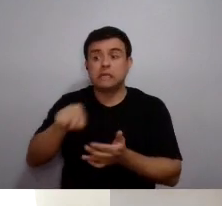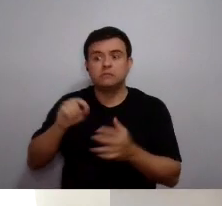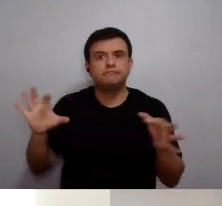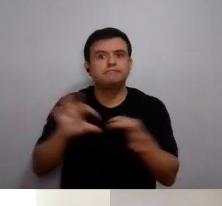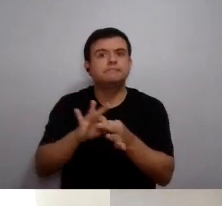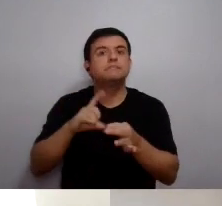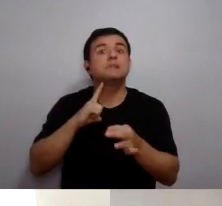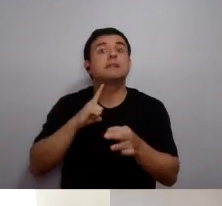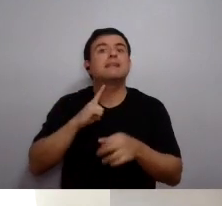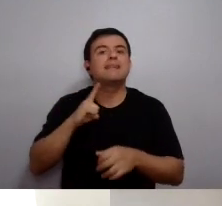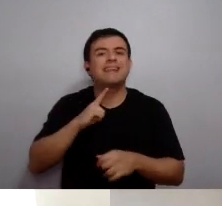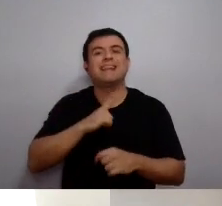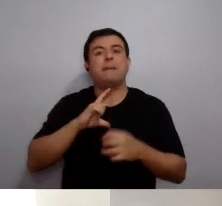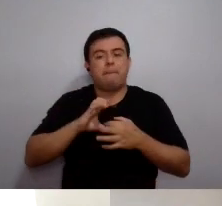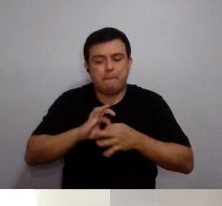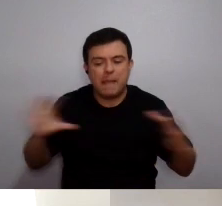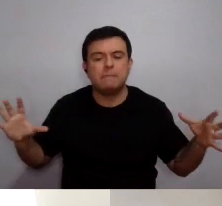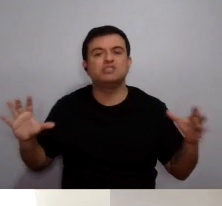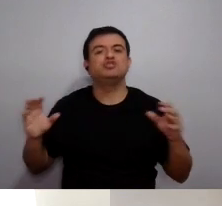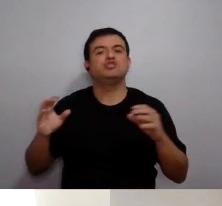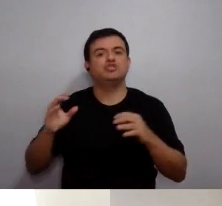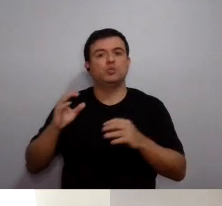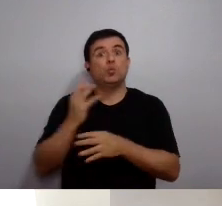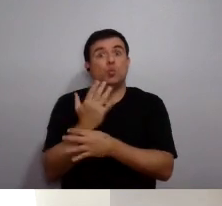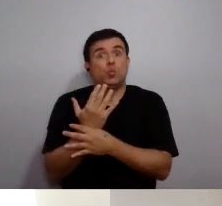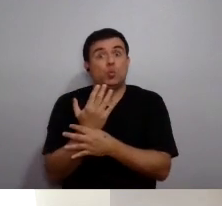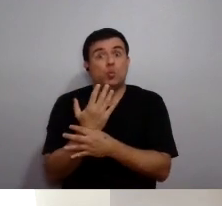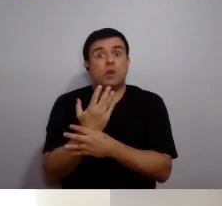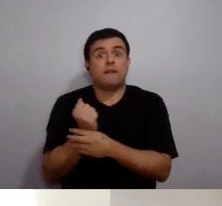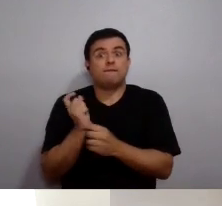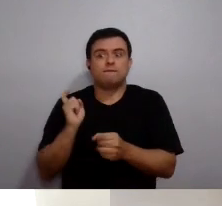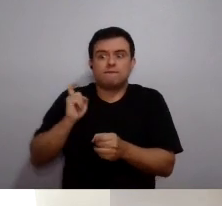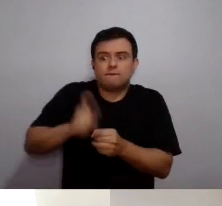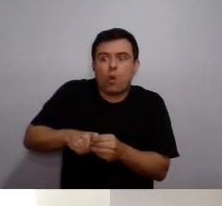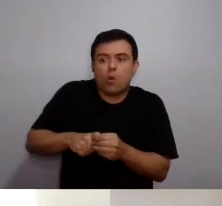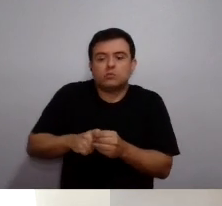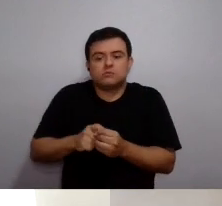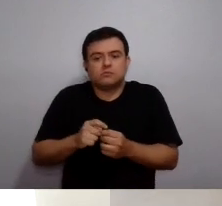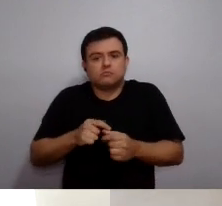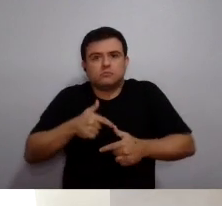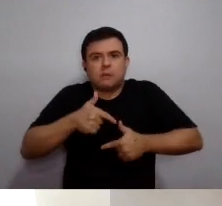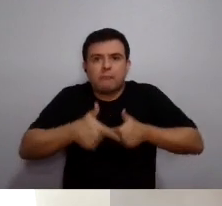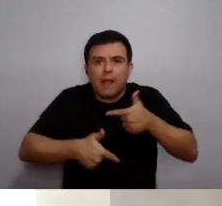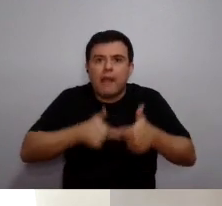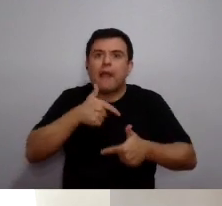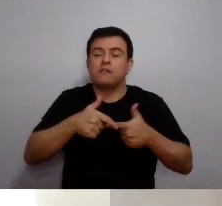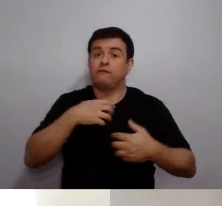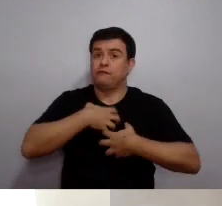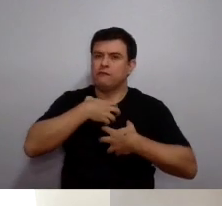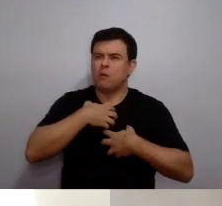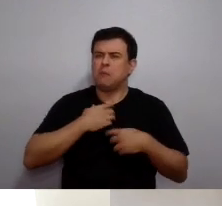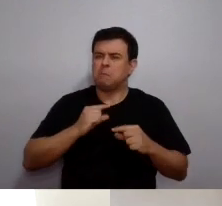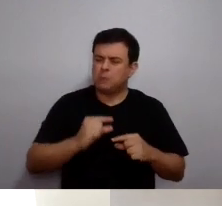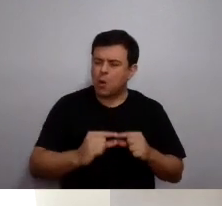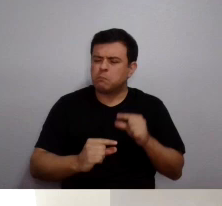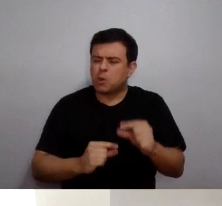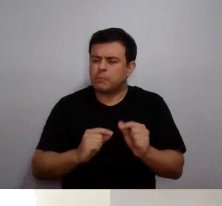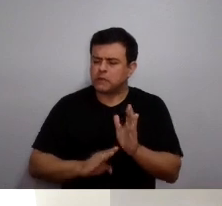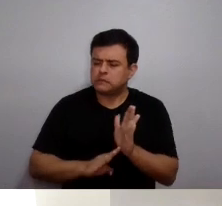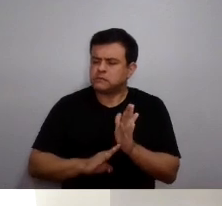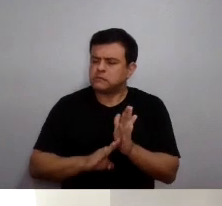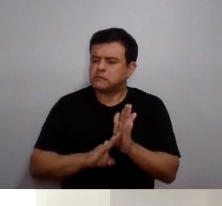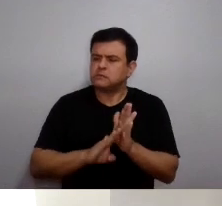vem exatamente para permitir que a universidade retome as suas iniciativas, ainda que de forma